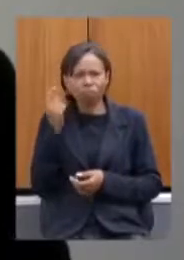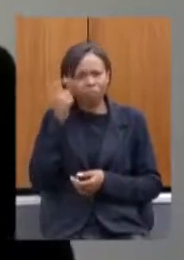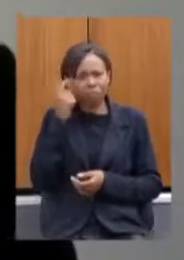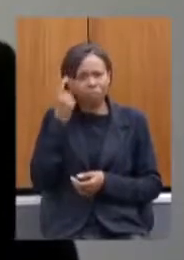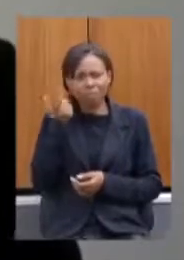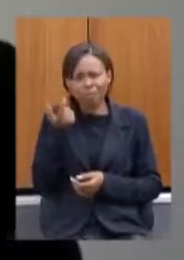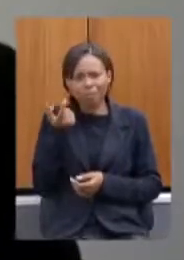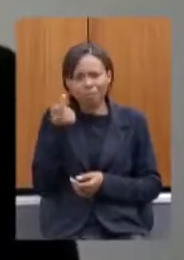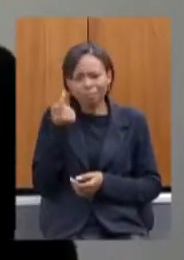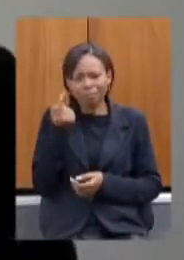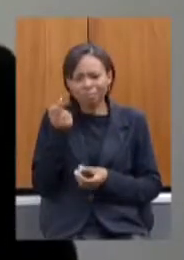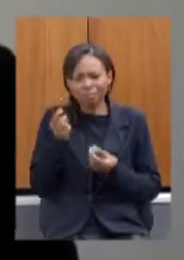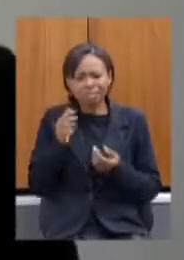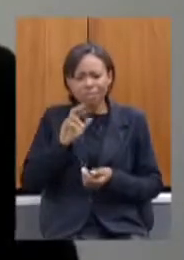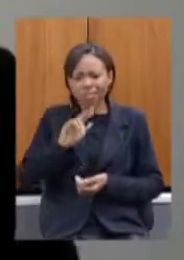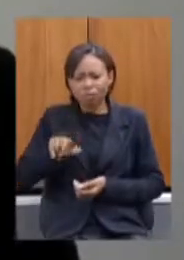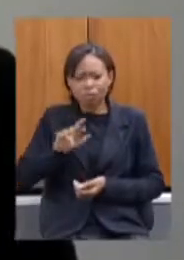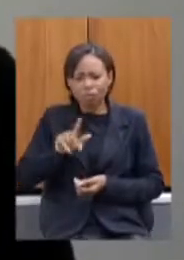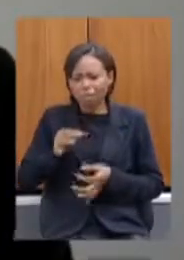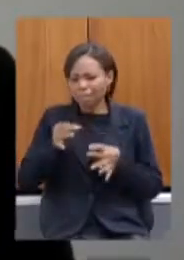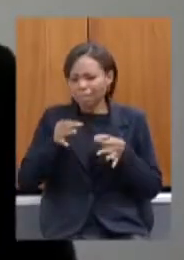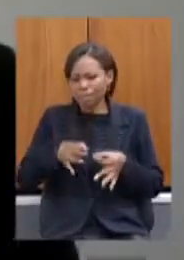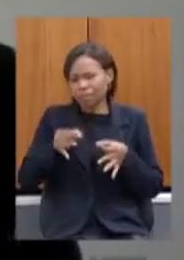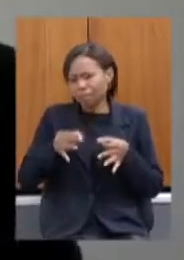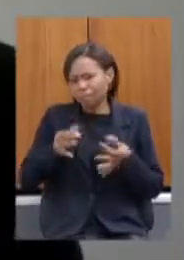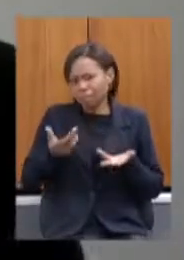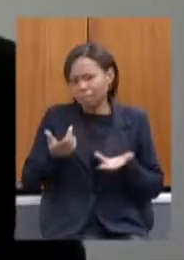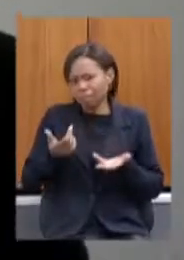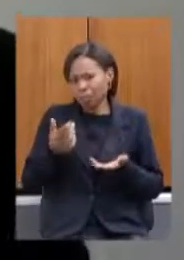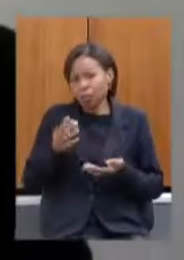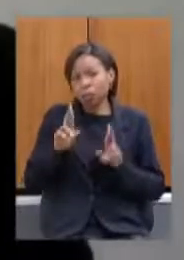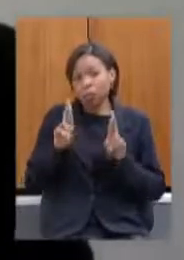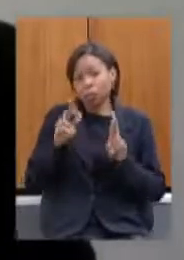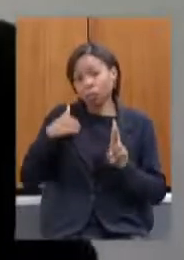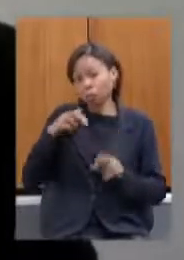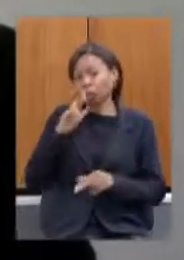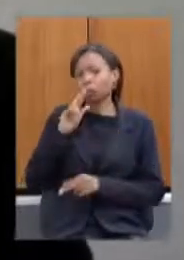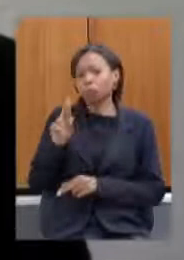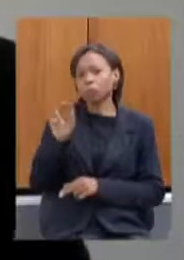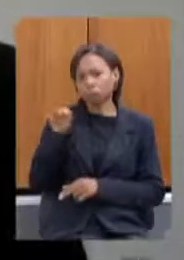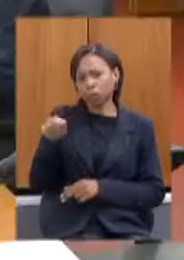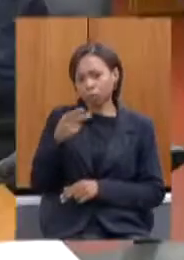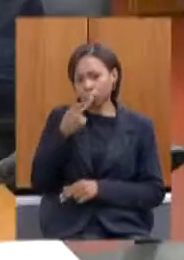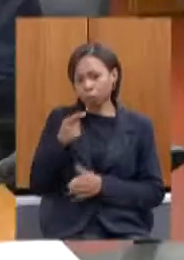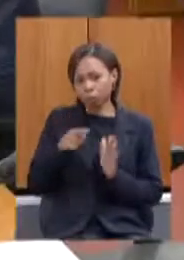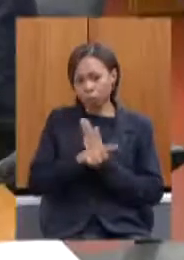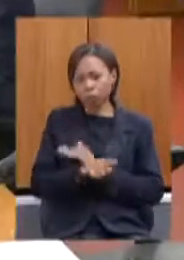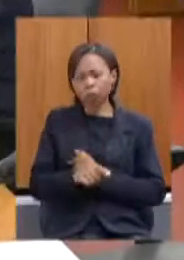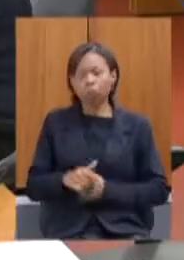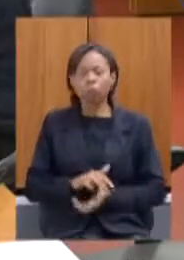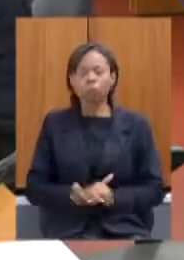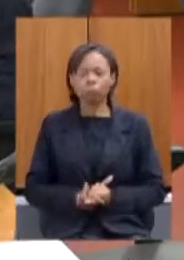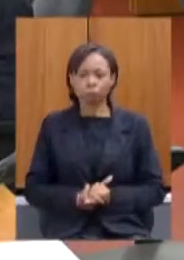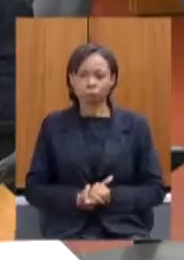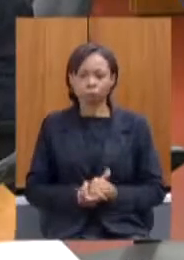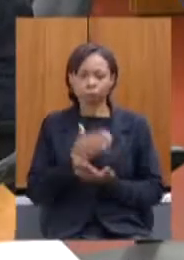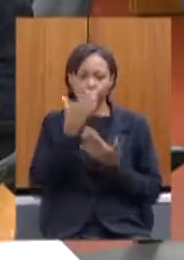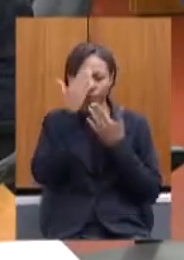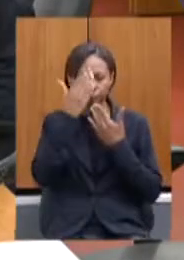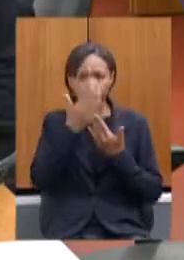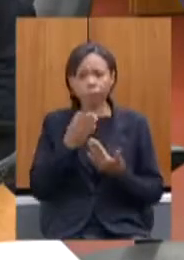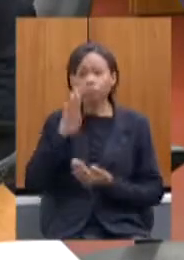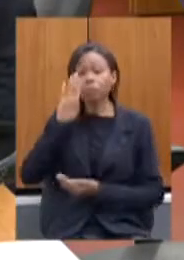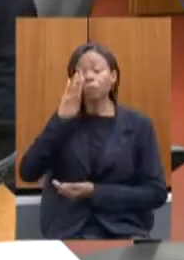consigo enxergar isso como razoável espero que eu tenha respondido as perguntas que a senhora colocou obrigado deputada